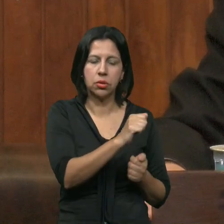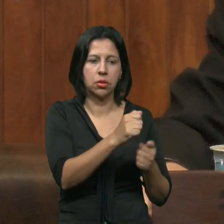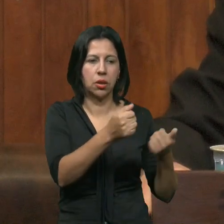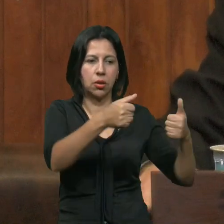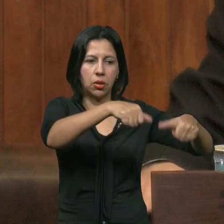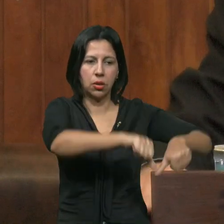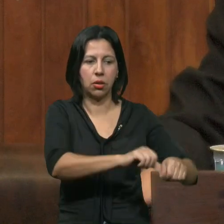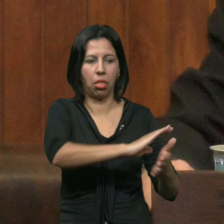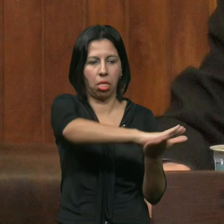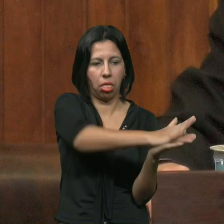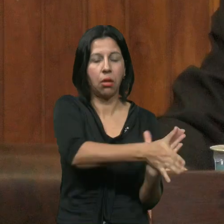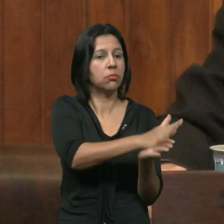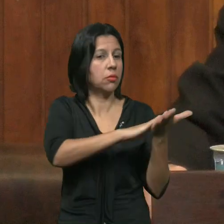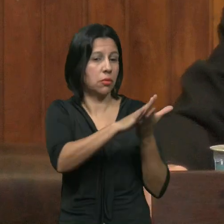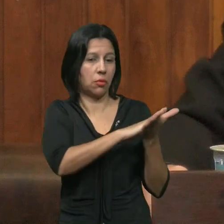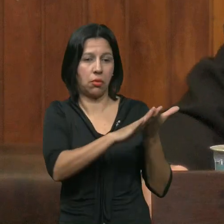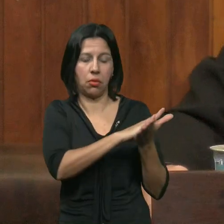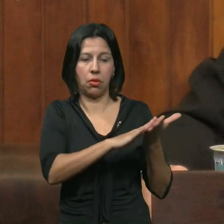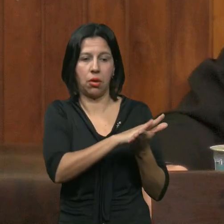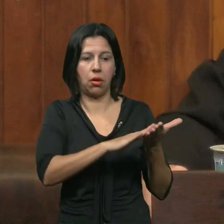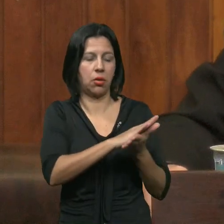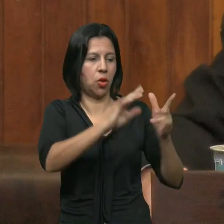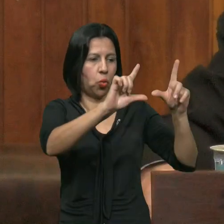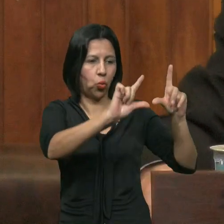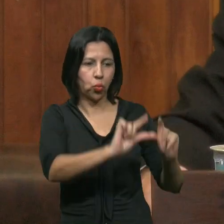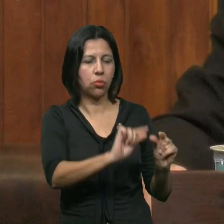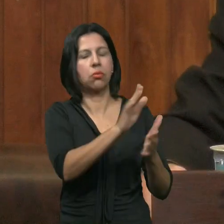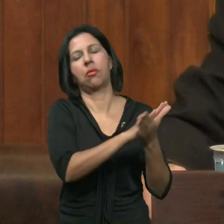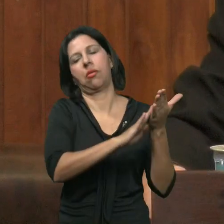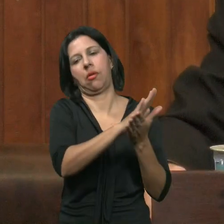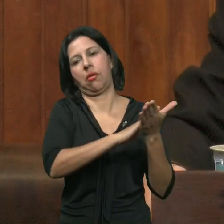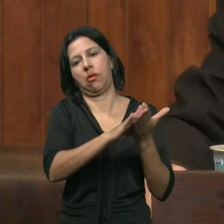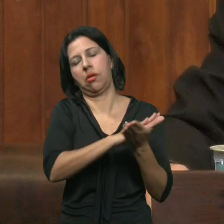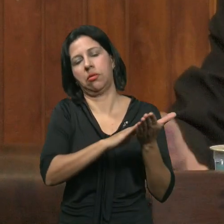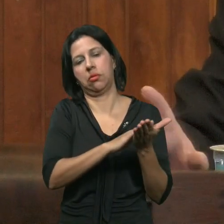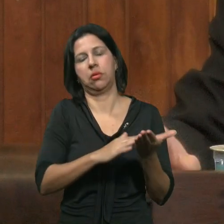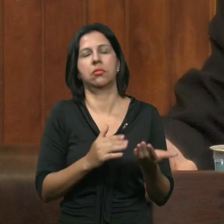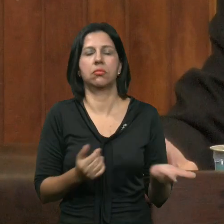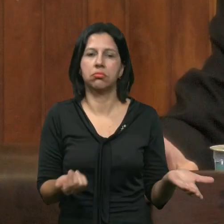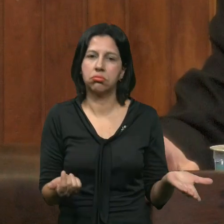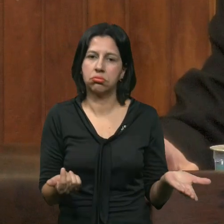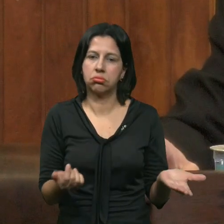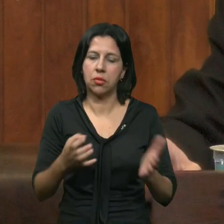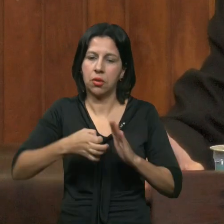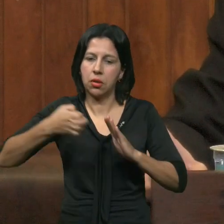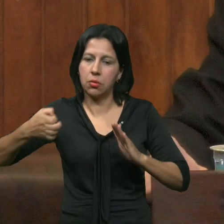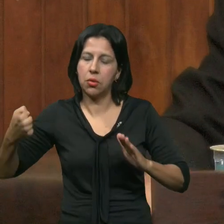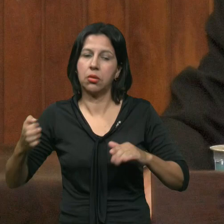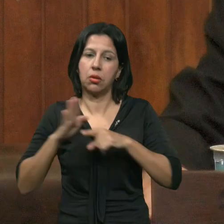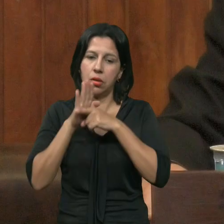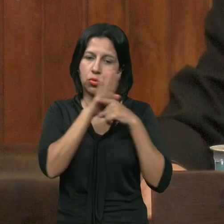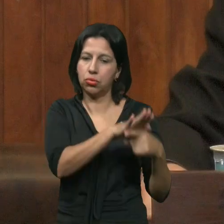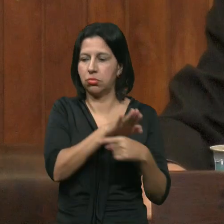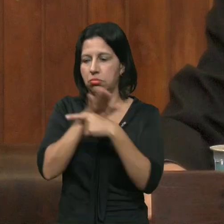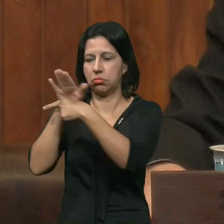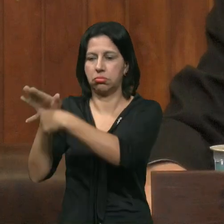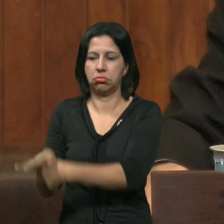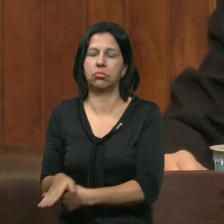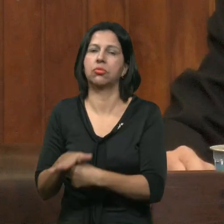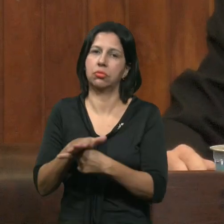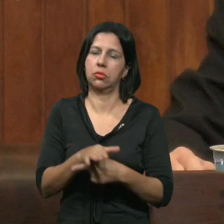Retirando Ou reduzindo Com a emenda É claro Reduzindo